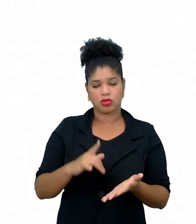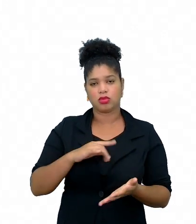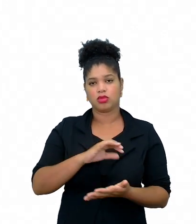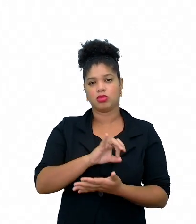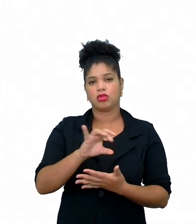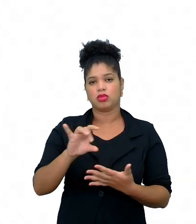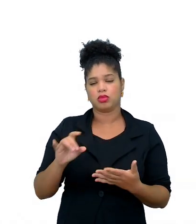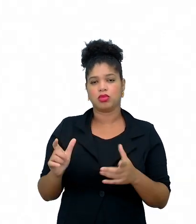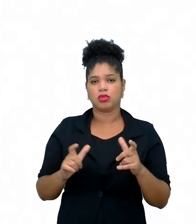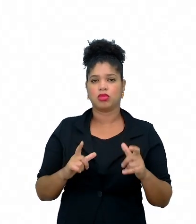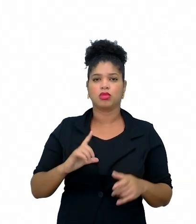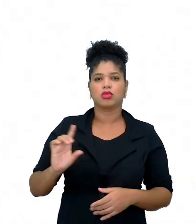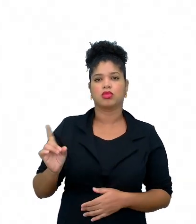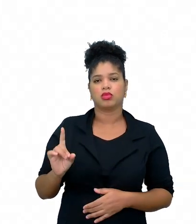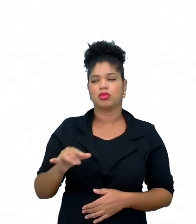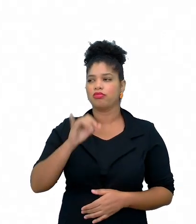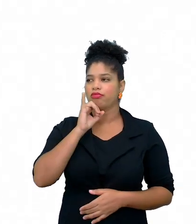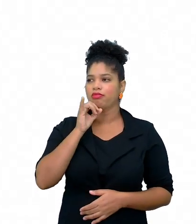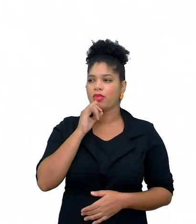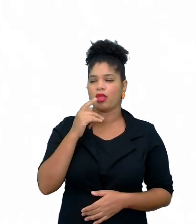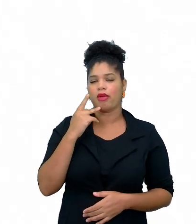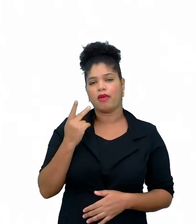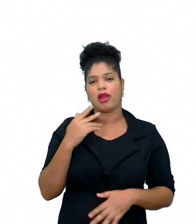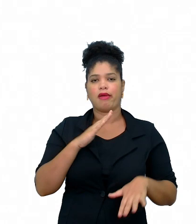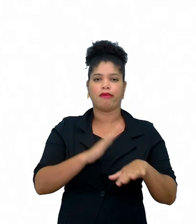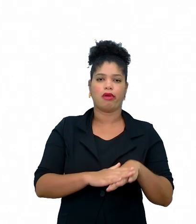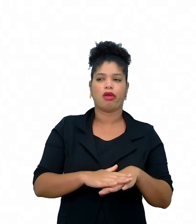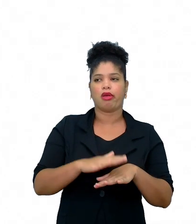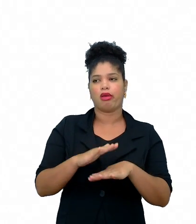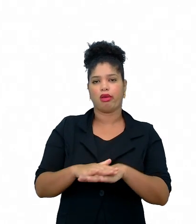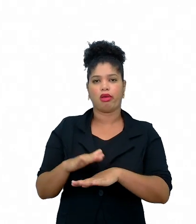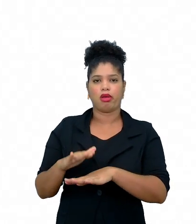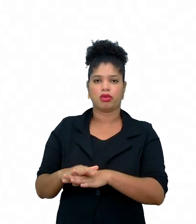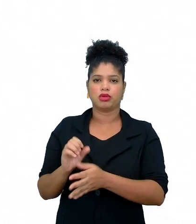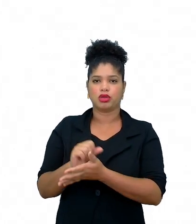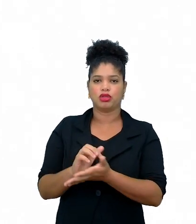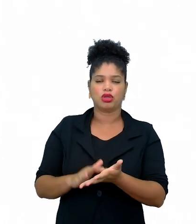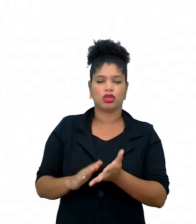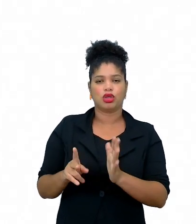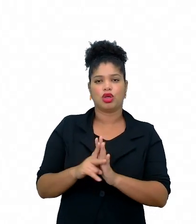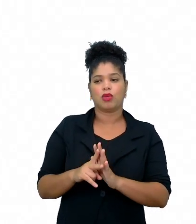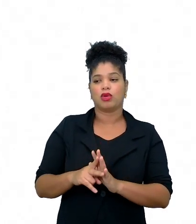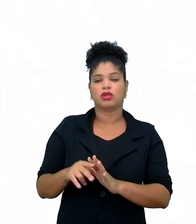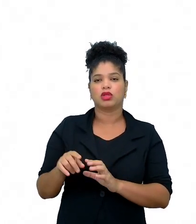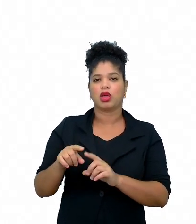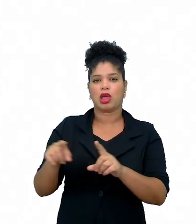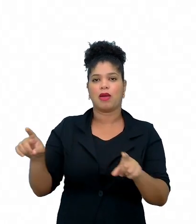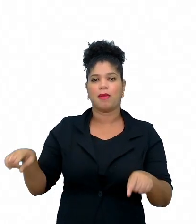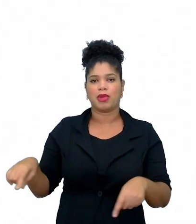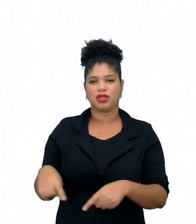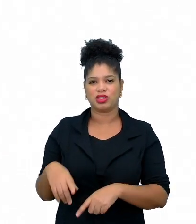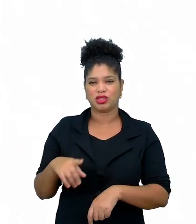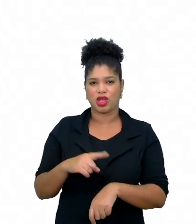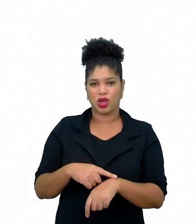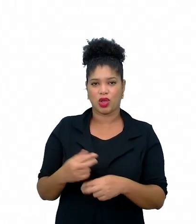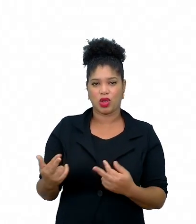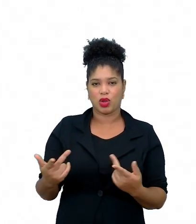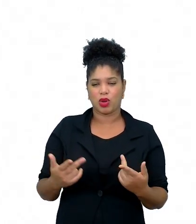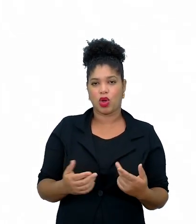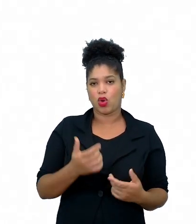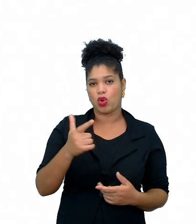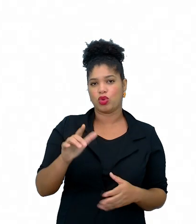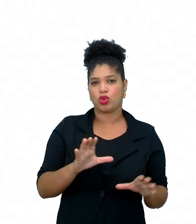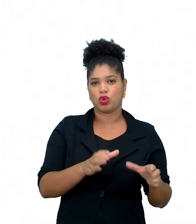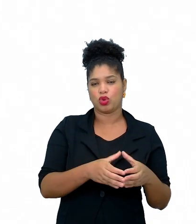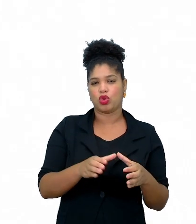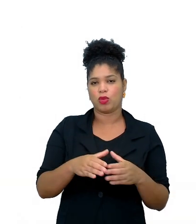das estações, né. Não adianta eu falar assim, ah, vou fazer essa atividade no pátio e tem três turmas lá, né, em educação